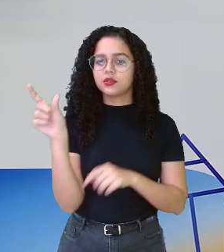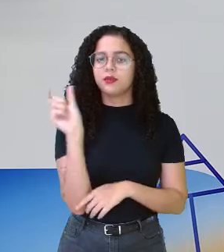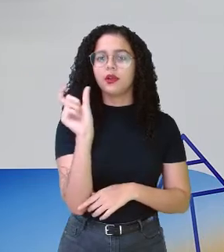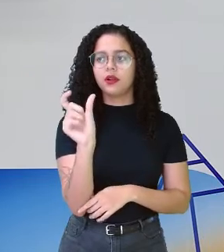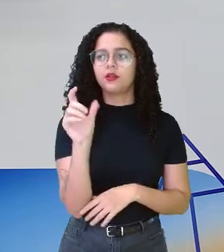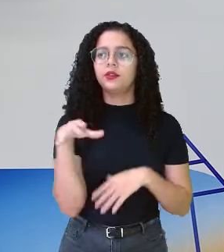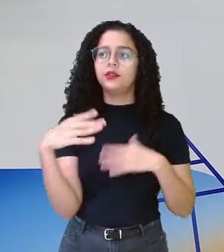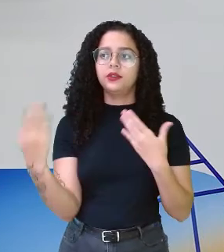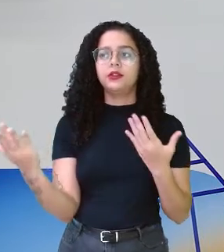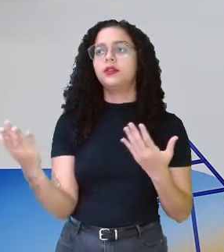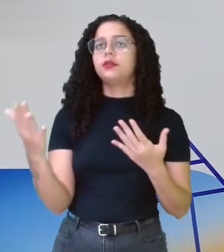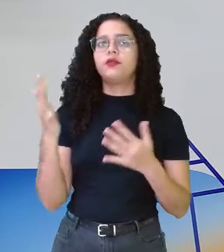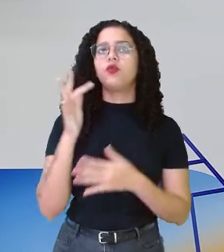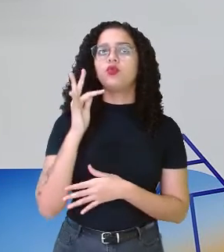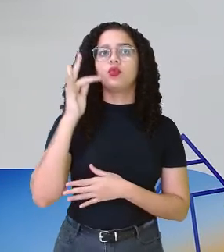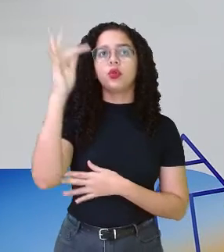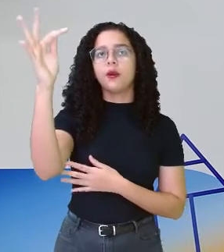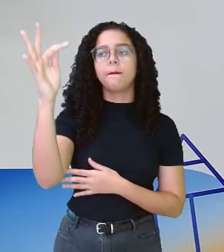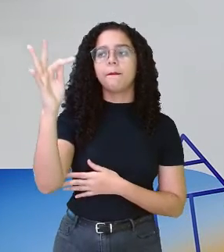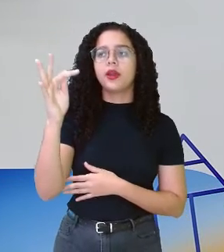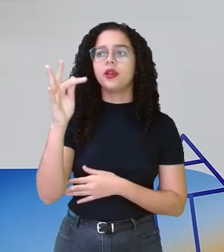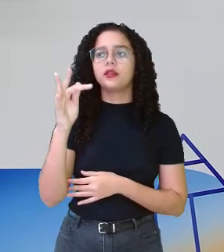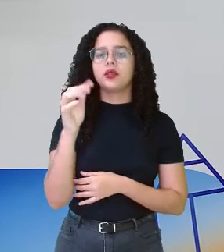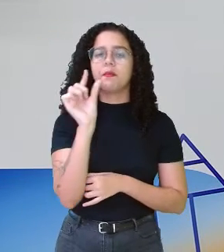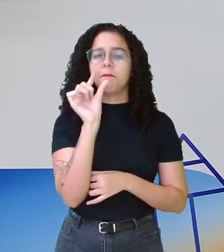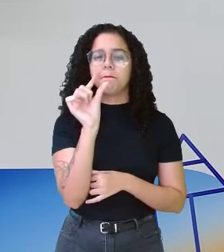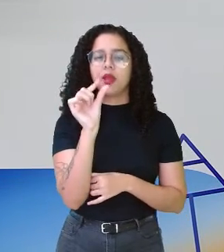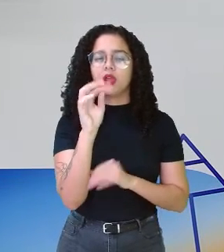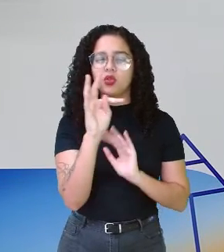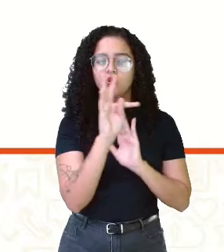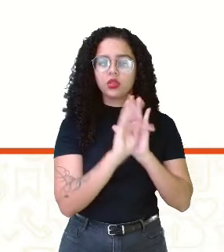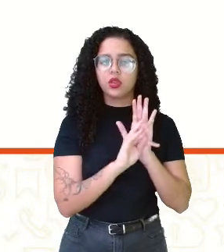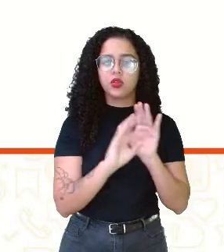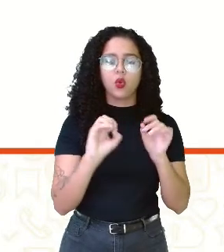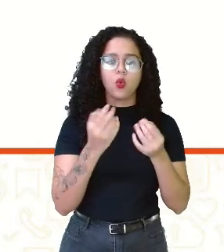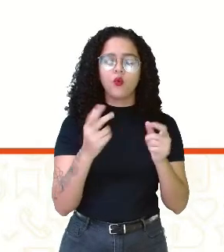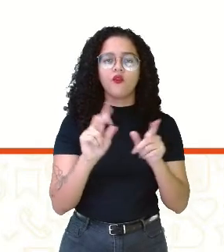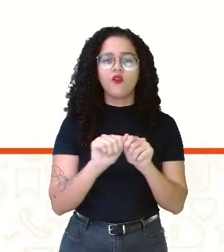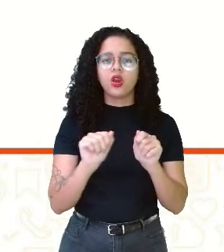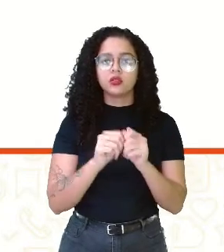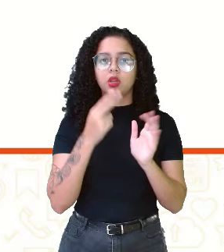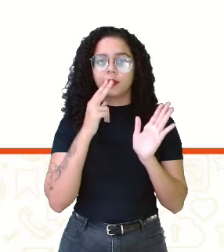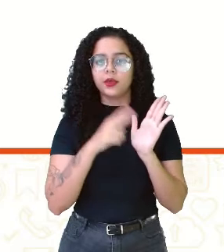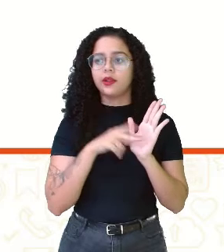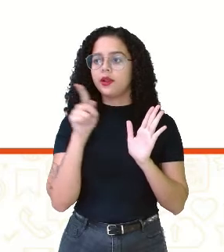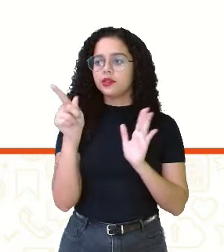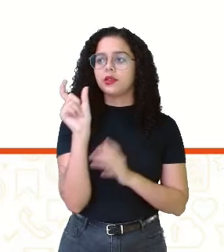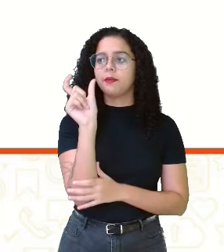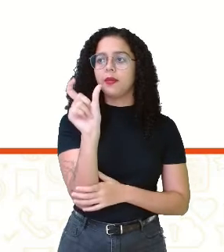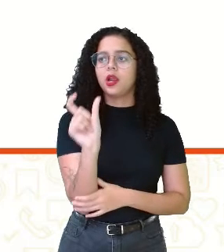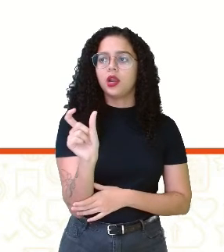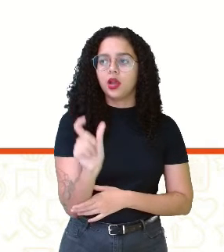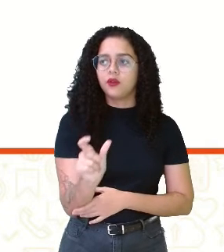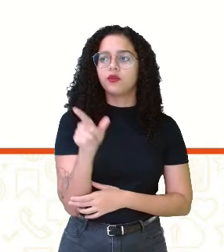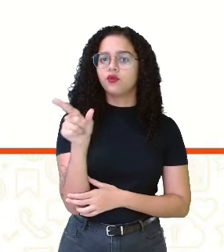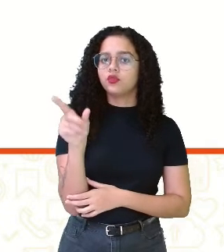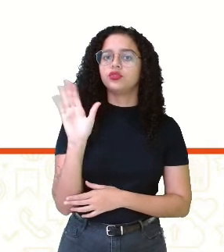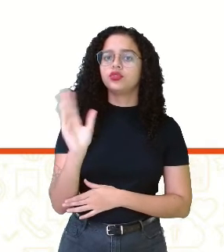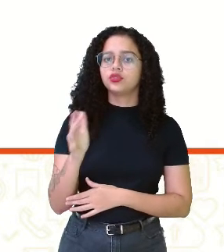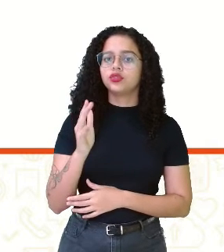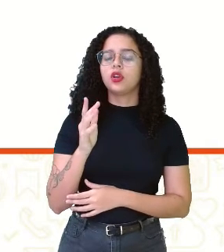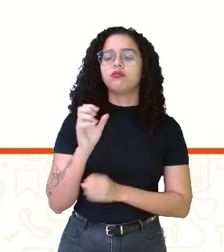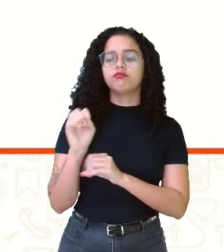E aí, futuramente, pequenos textos, fazer um bilhete com aquelas palavras que você